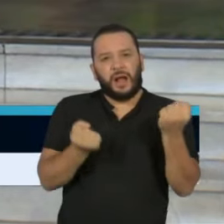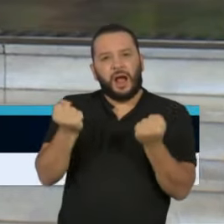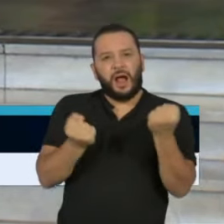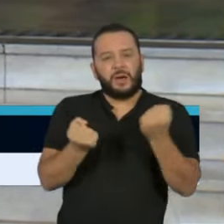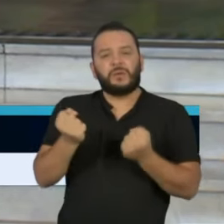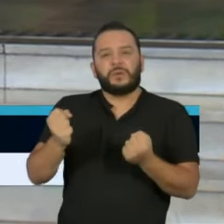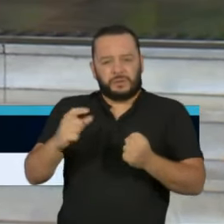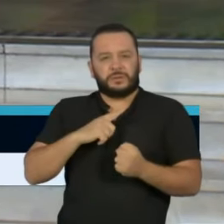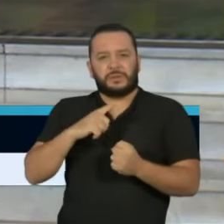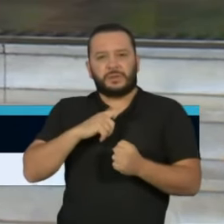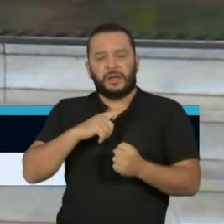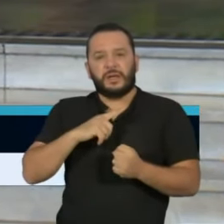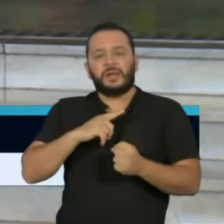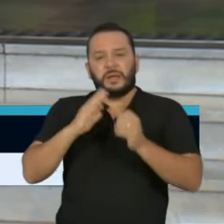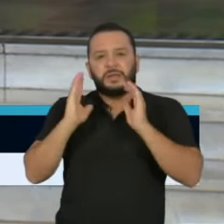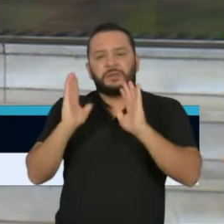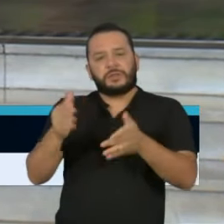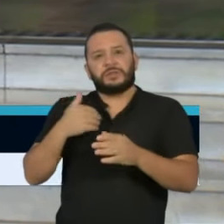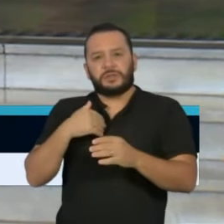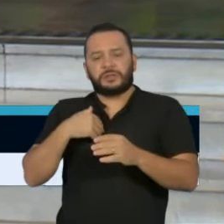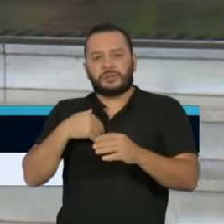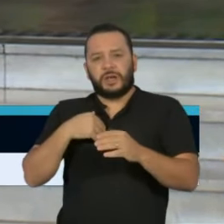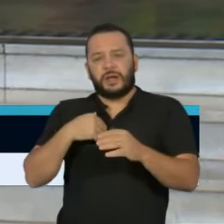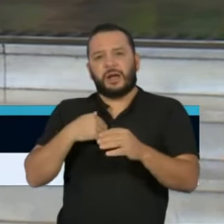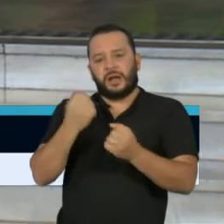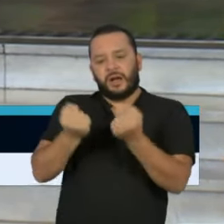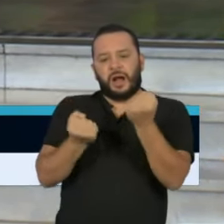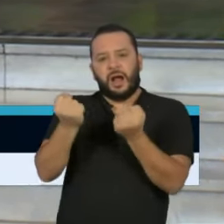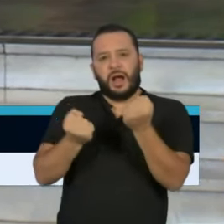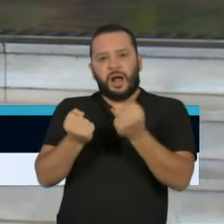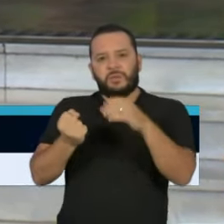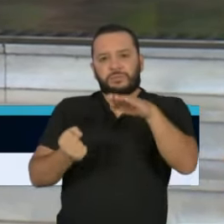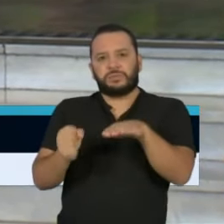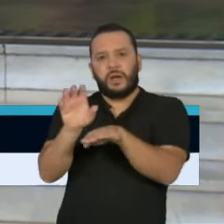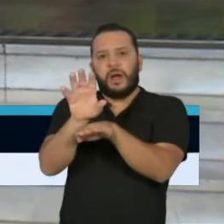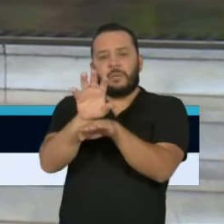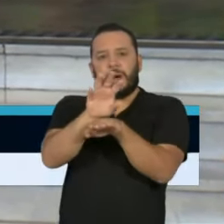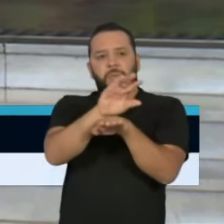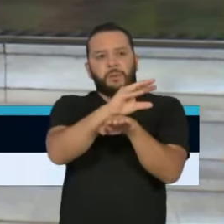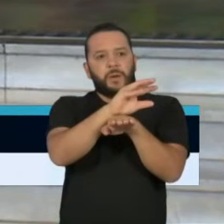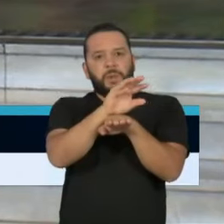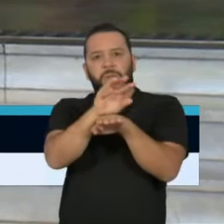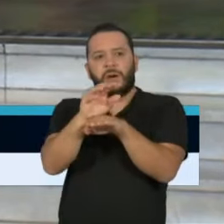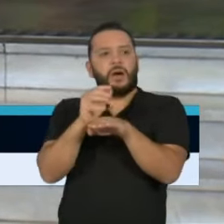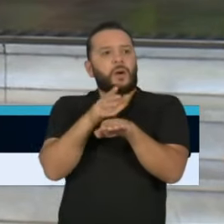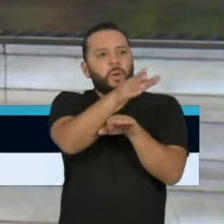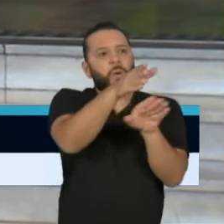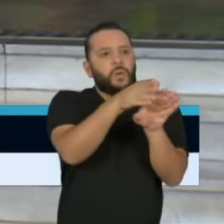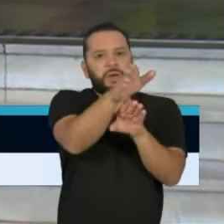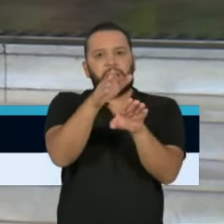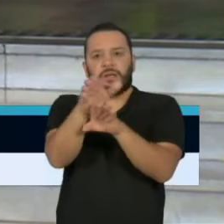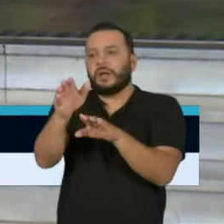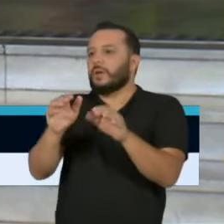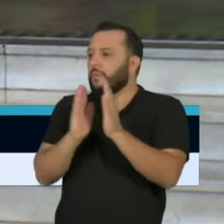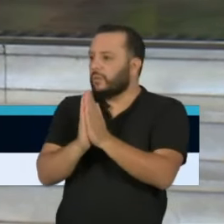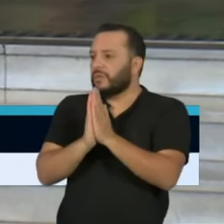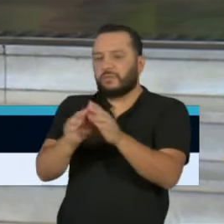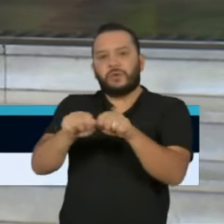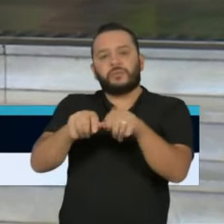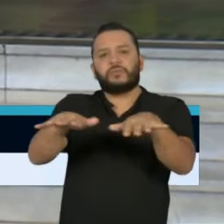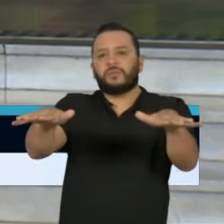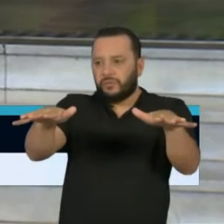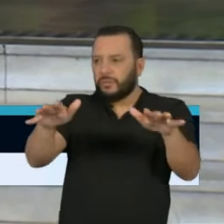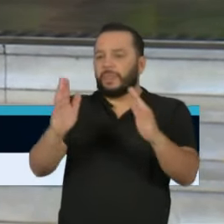-falantes e com gravações que já foram feitas pela Polícia Militar para orientar a dispersão das pessoas